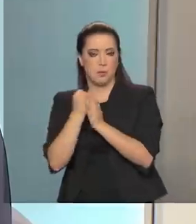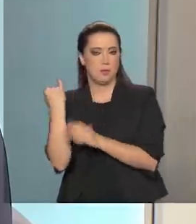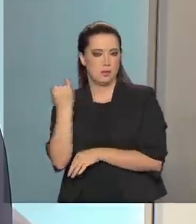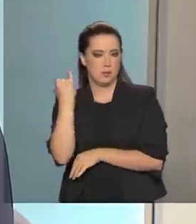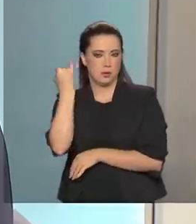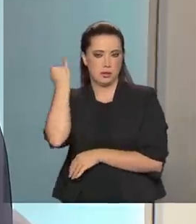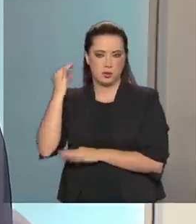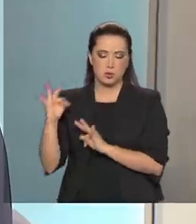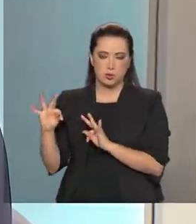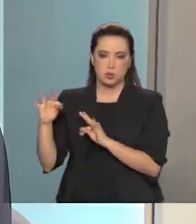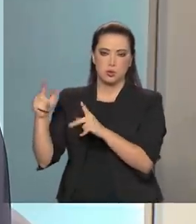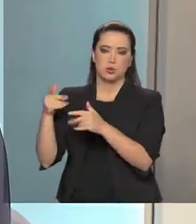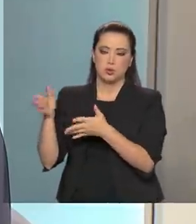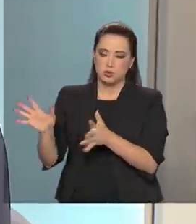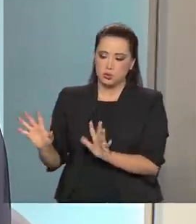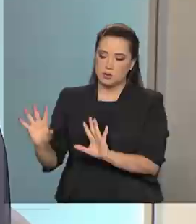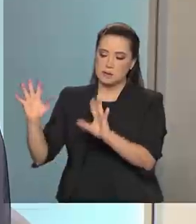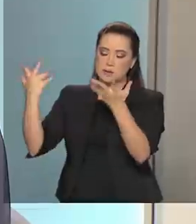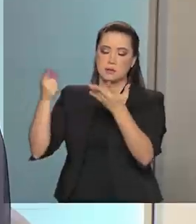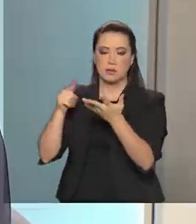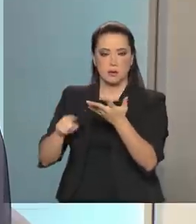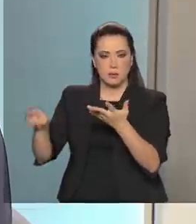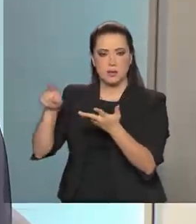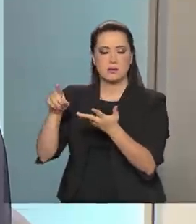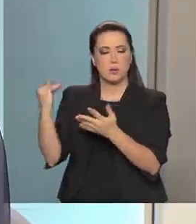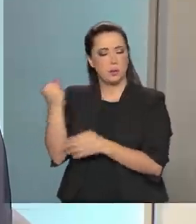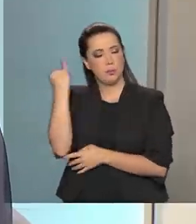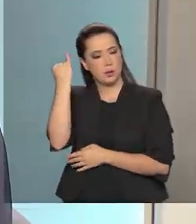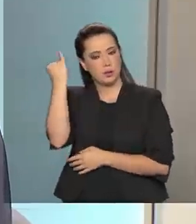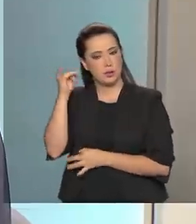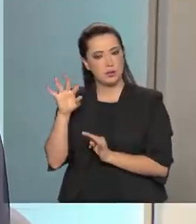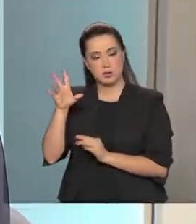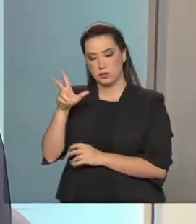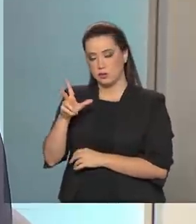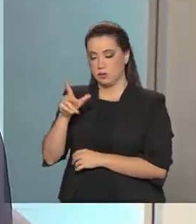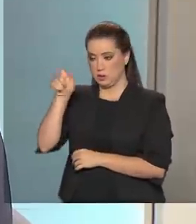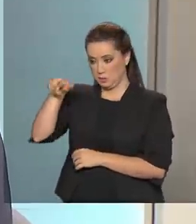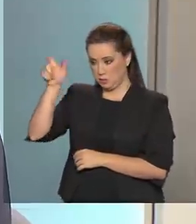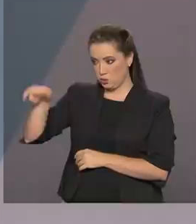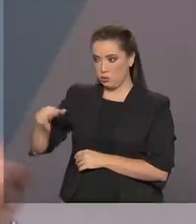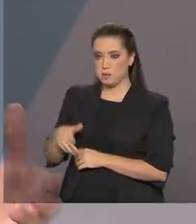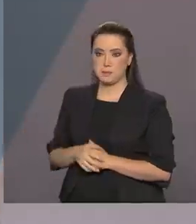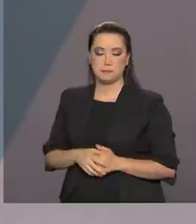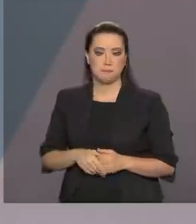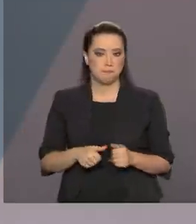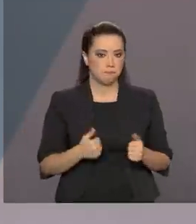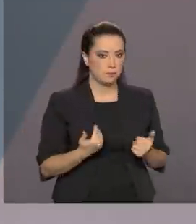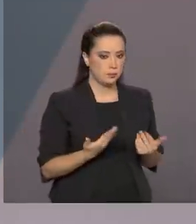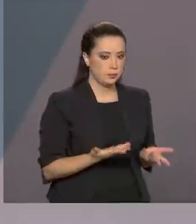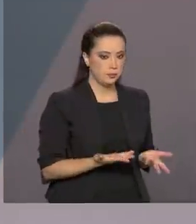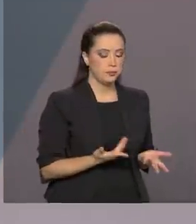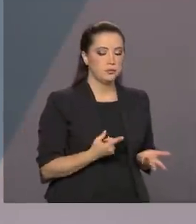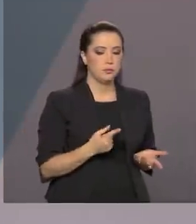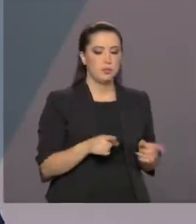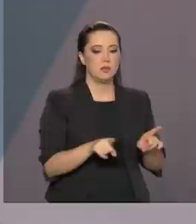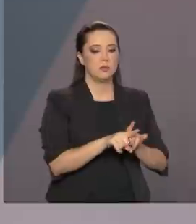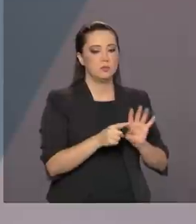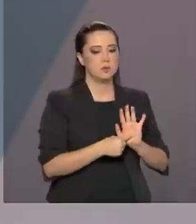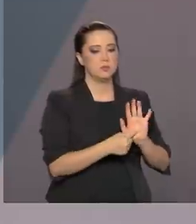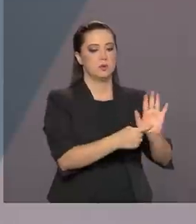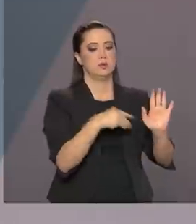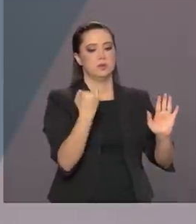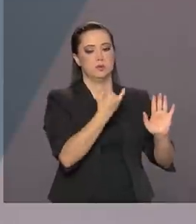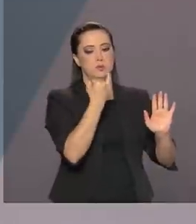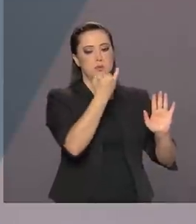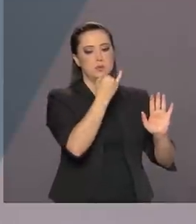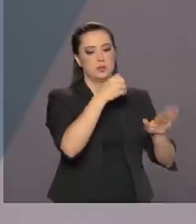todo esse evento fundamental ao titular de dados. Bom, isso também demonstra a importância dessa